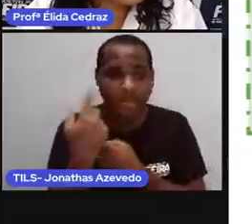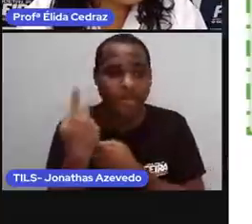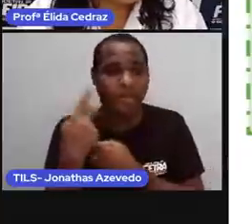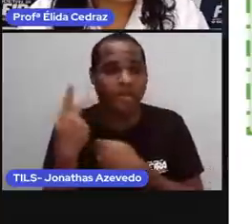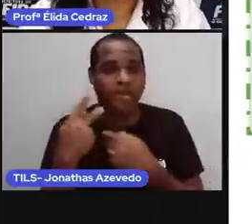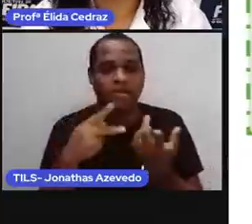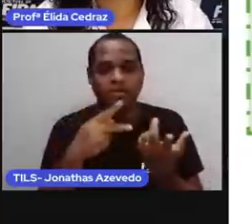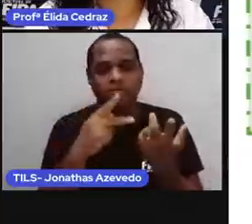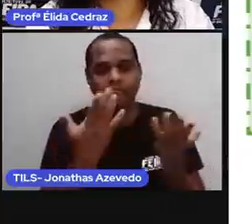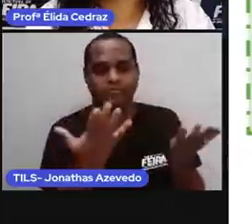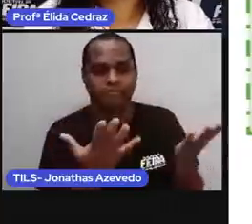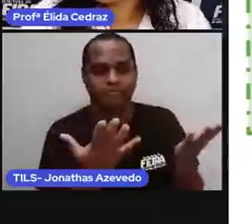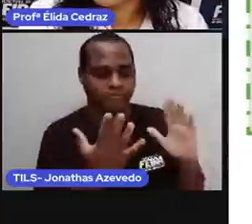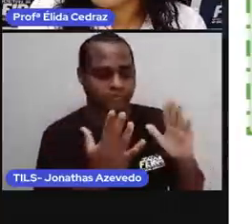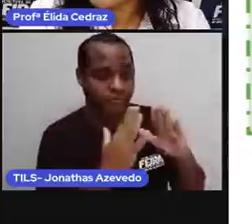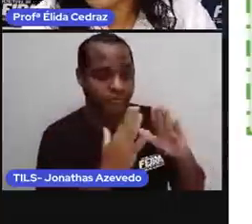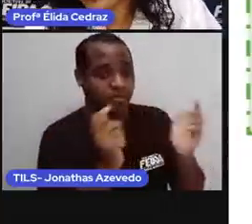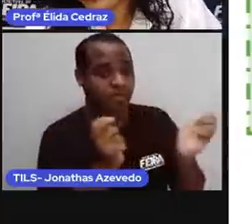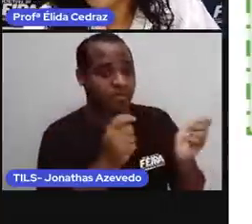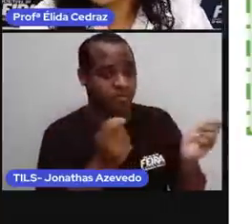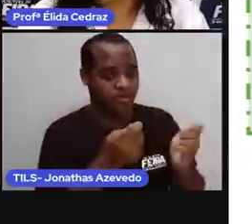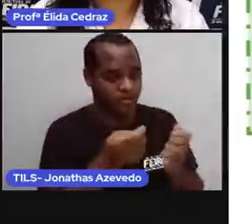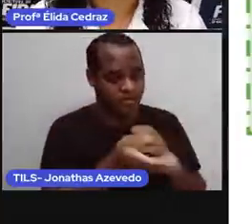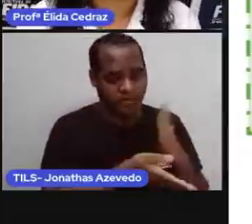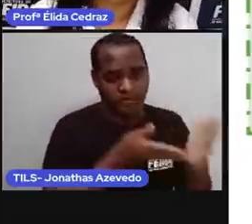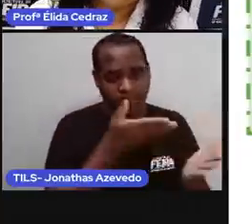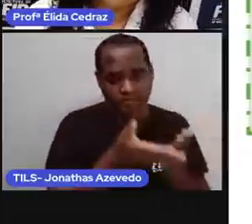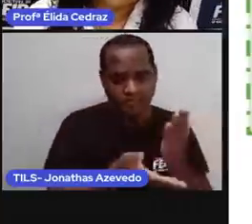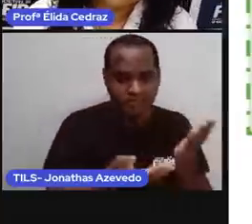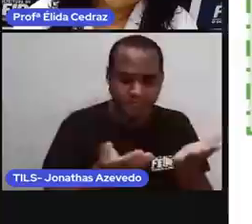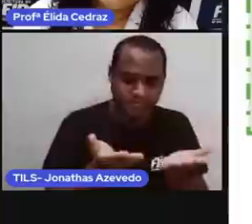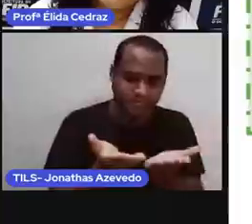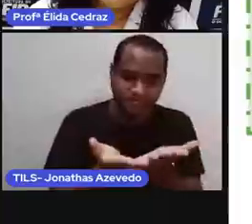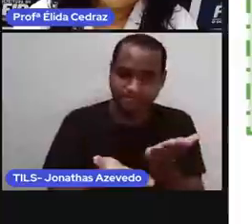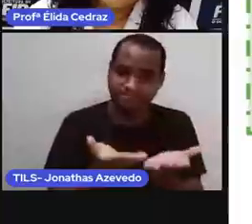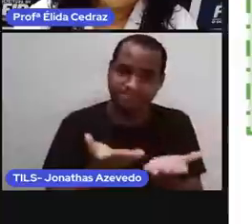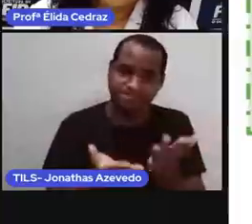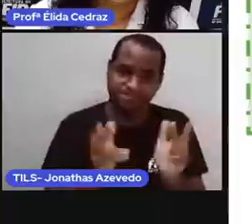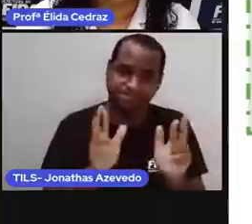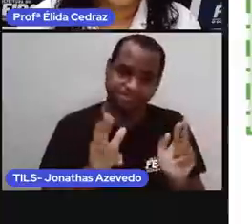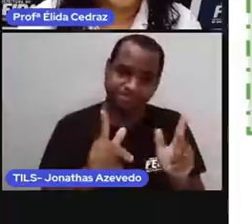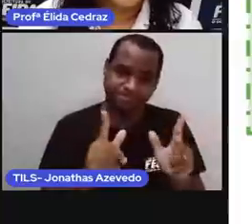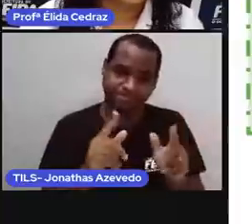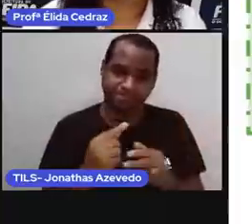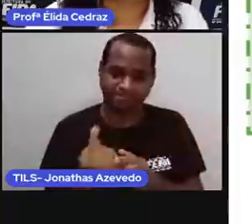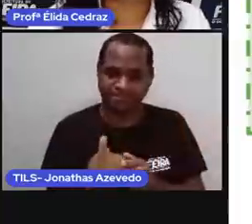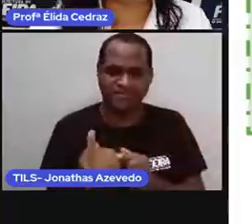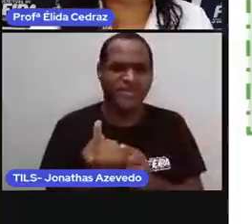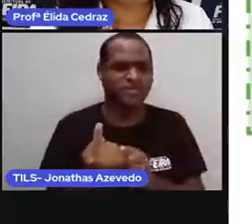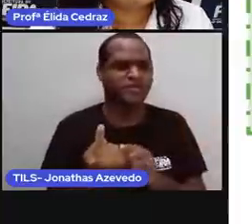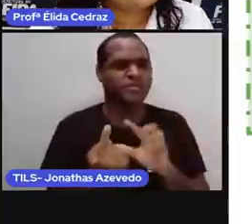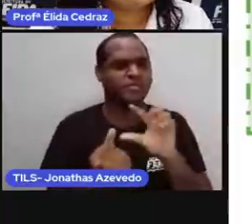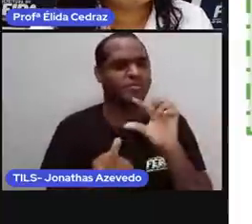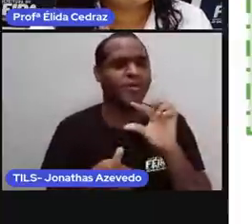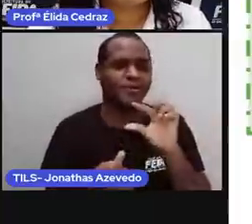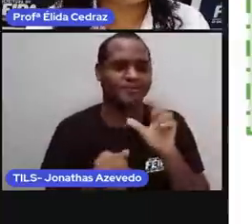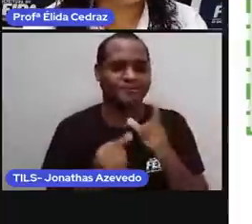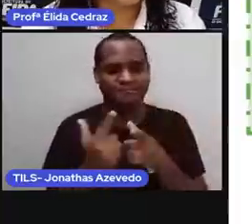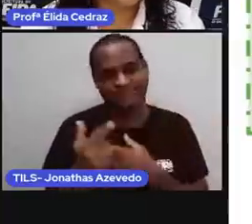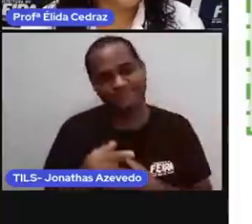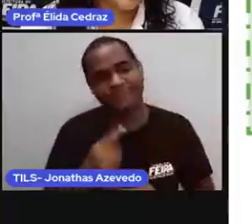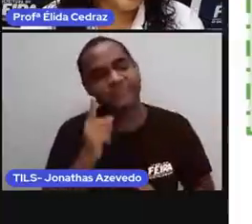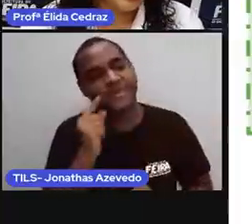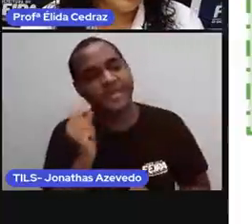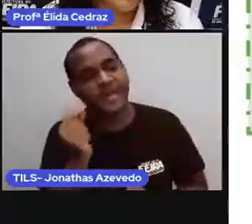domésticos que eles têm peso e altura diferente. Você tem um gato